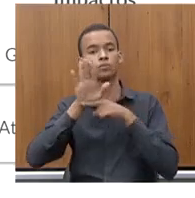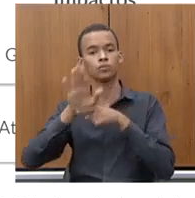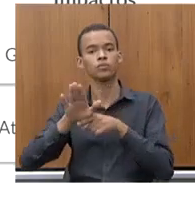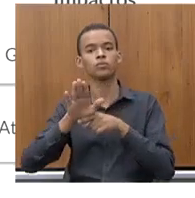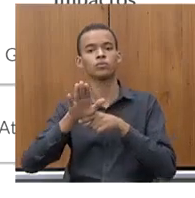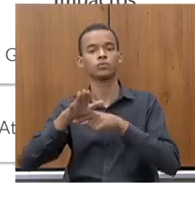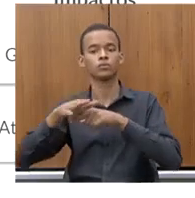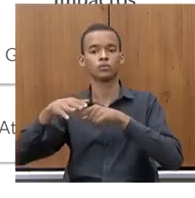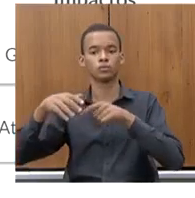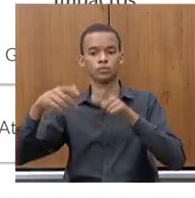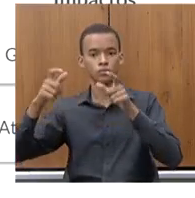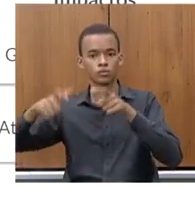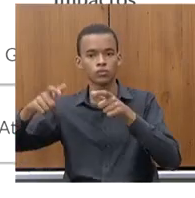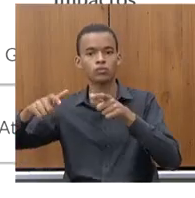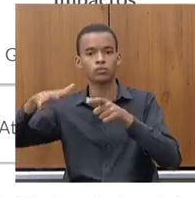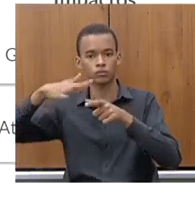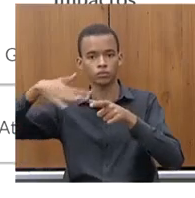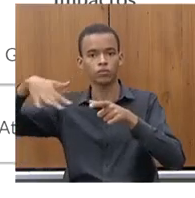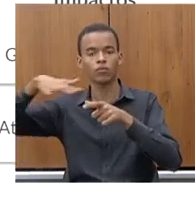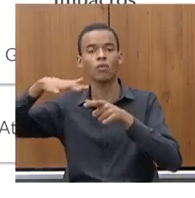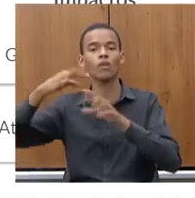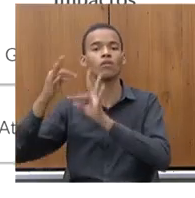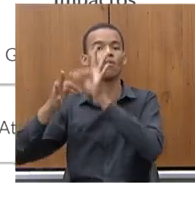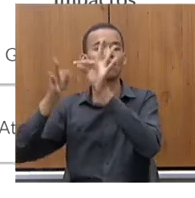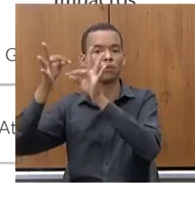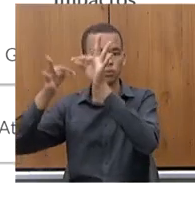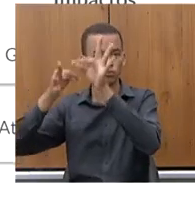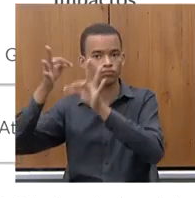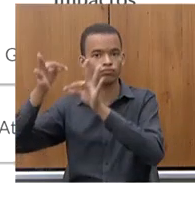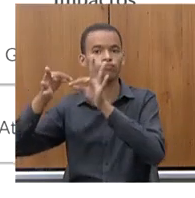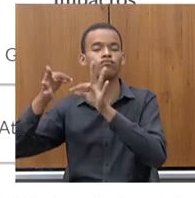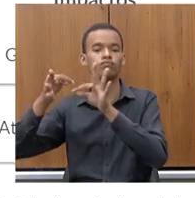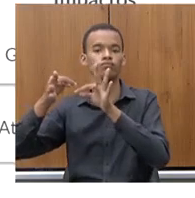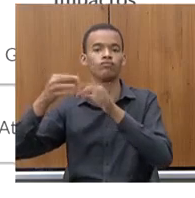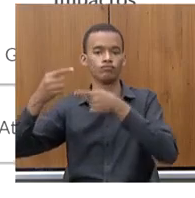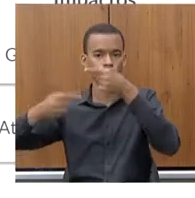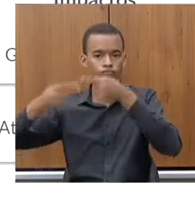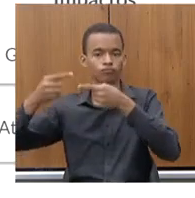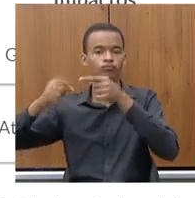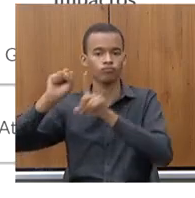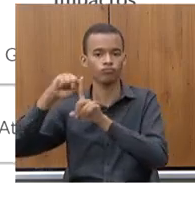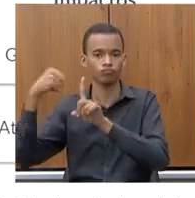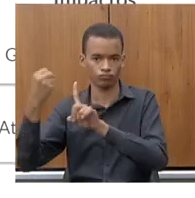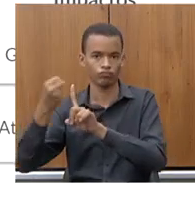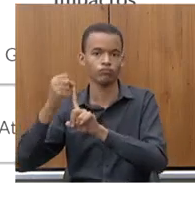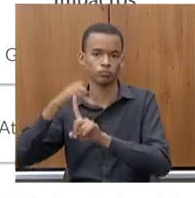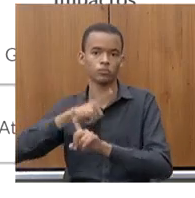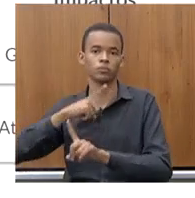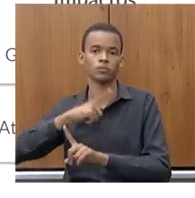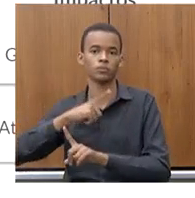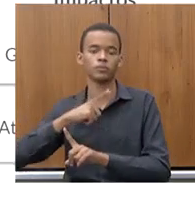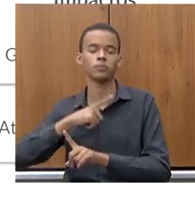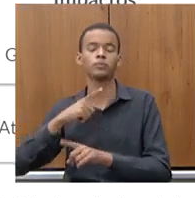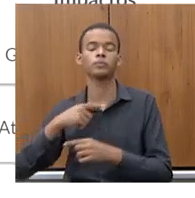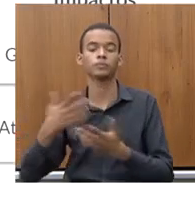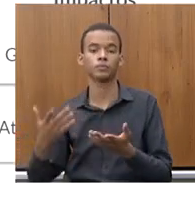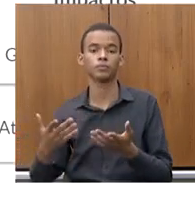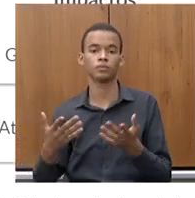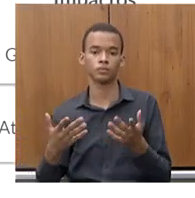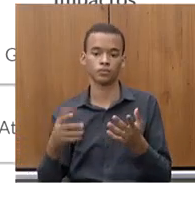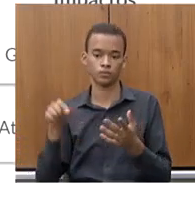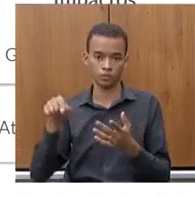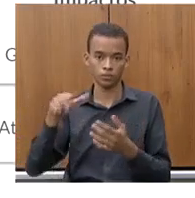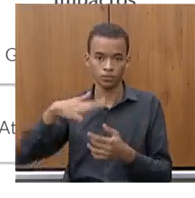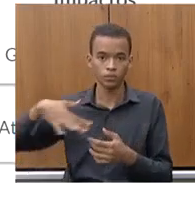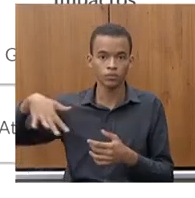chamada pública do MCTI, FINEP e nessa chamada pública era importante que os parques